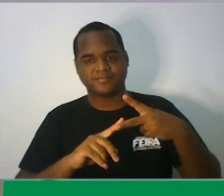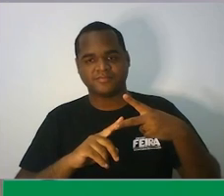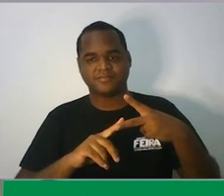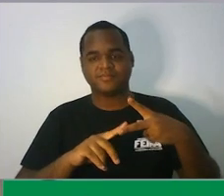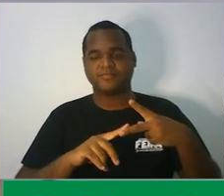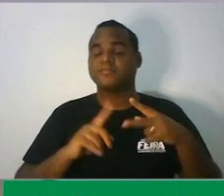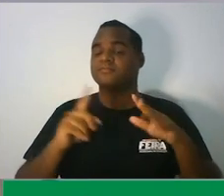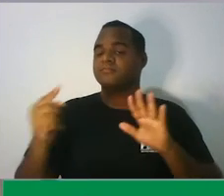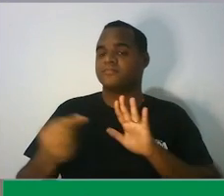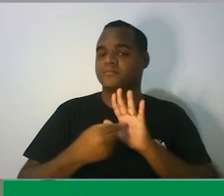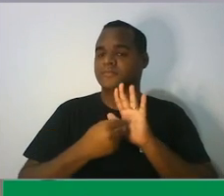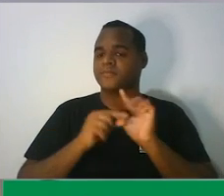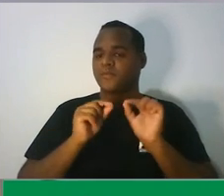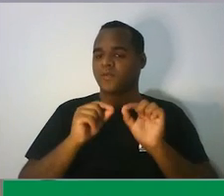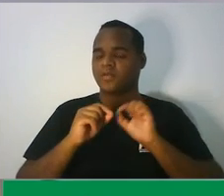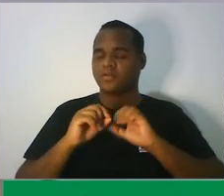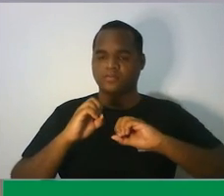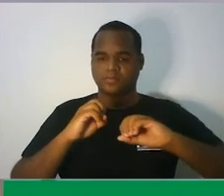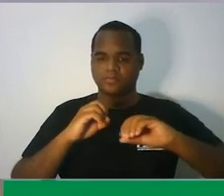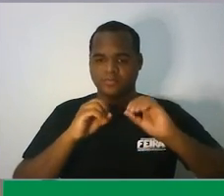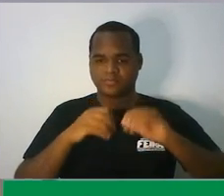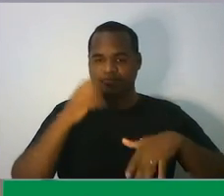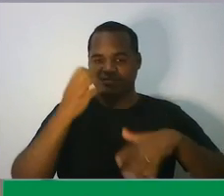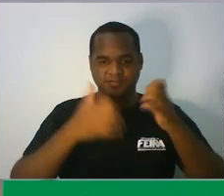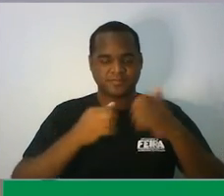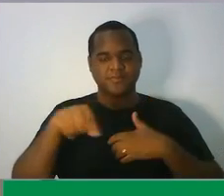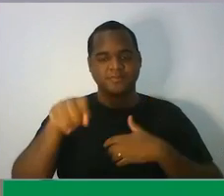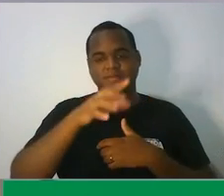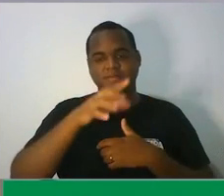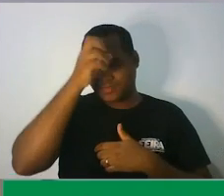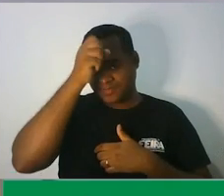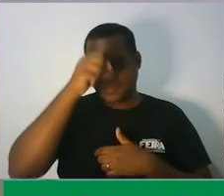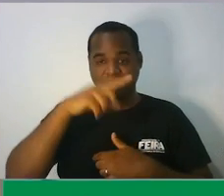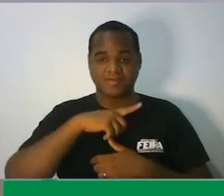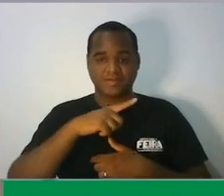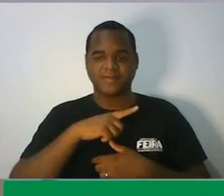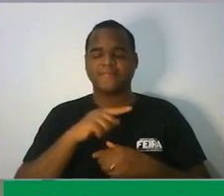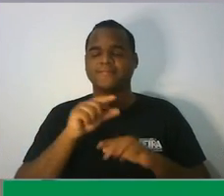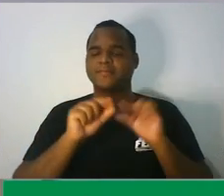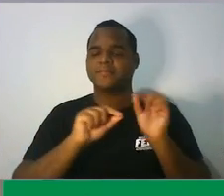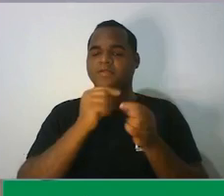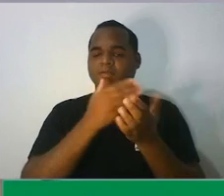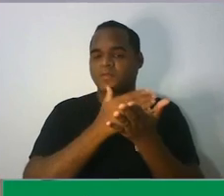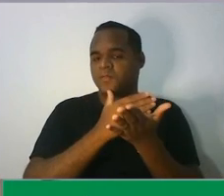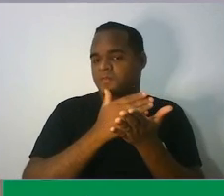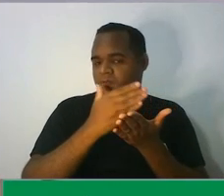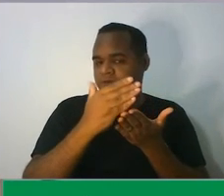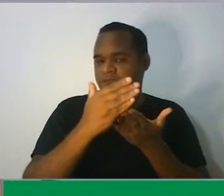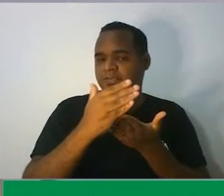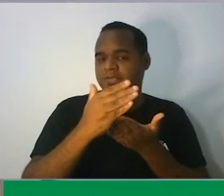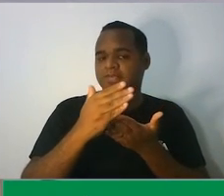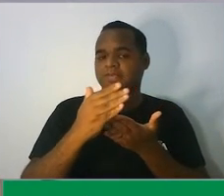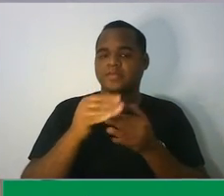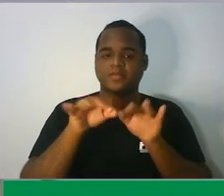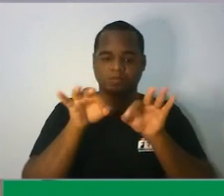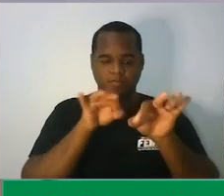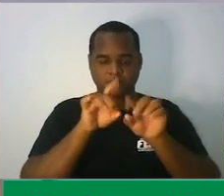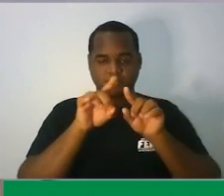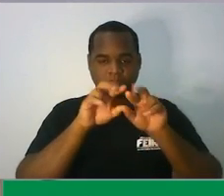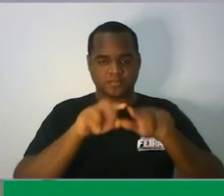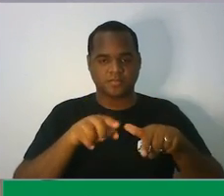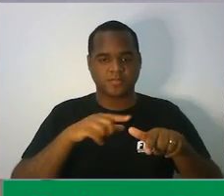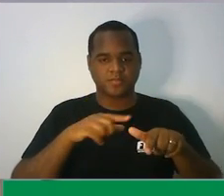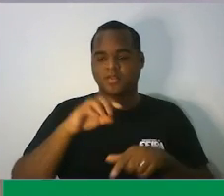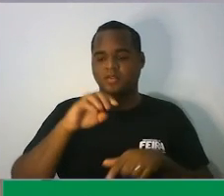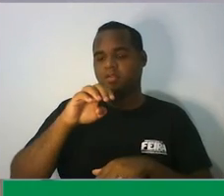foi o objetivo da aula o objetivo do que a gente tinha para aprender na aula que é começar na verdade a resolver equações do